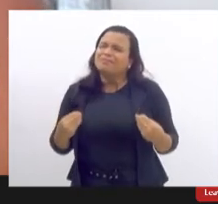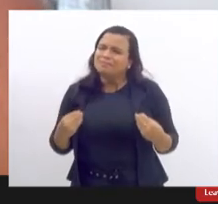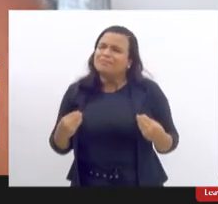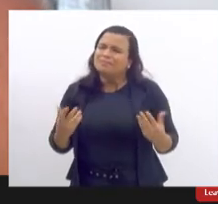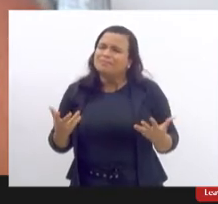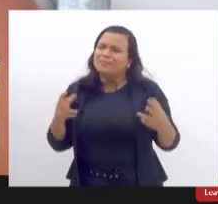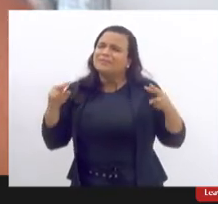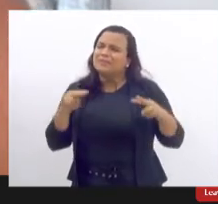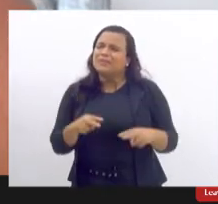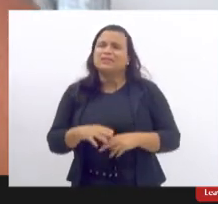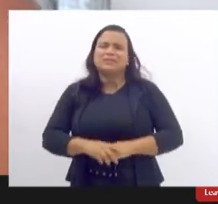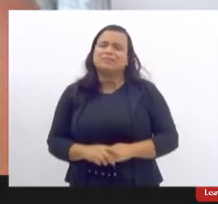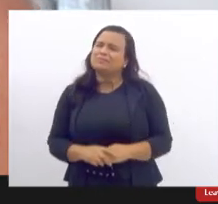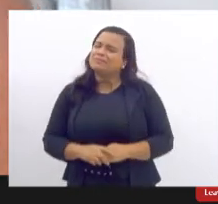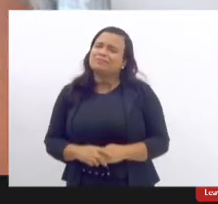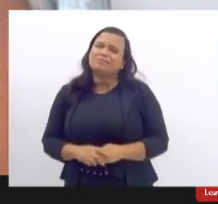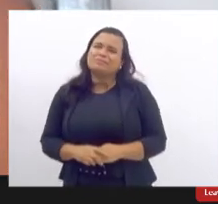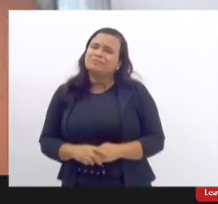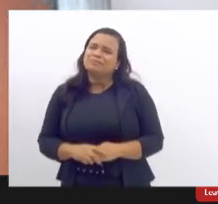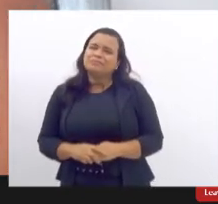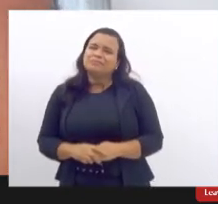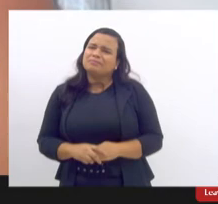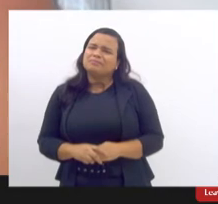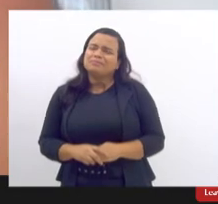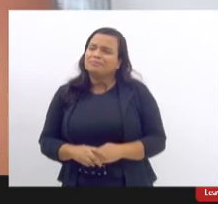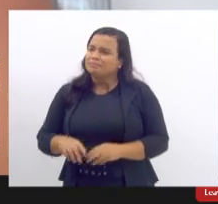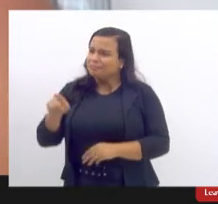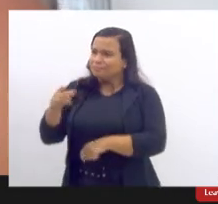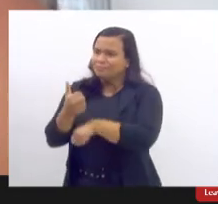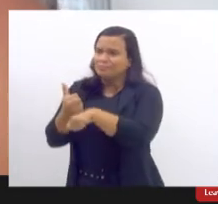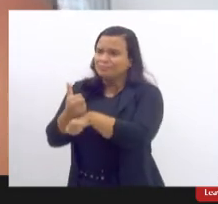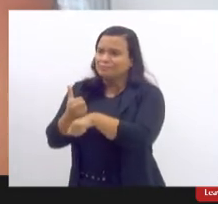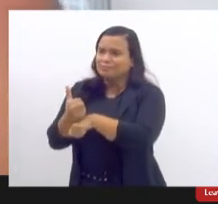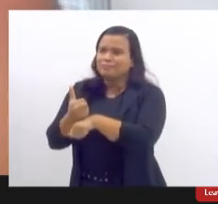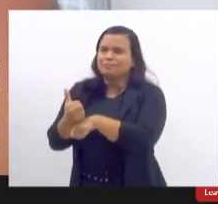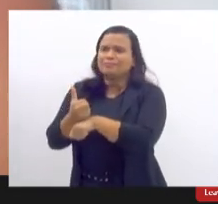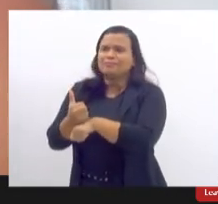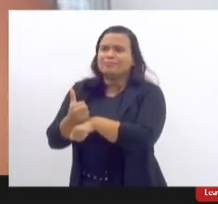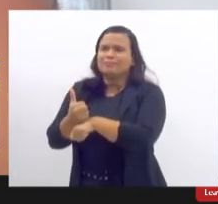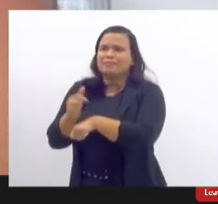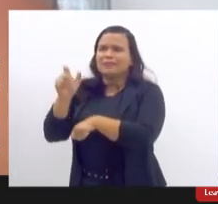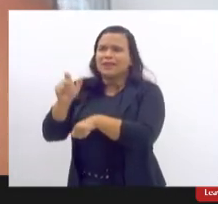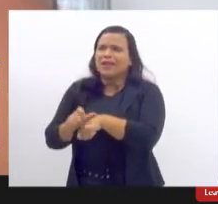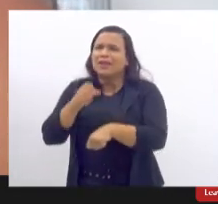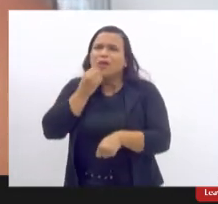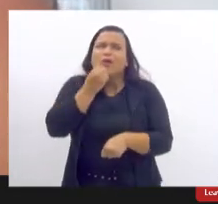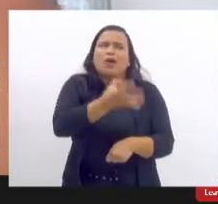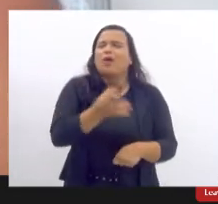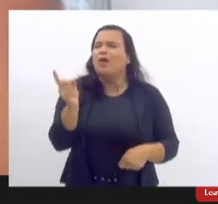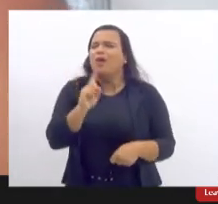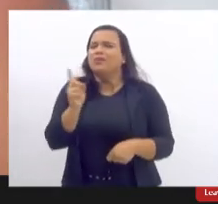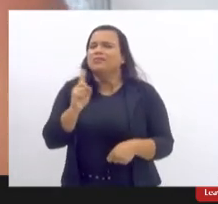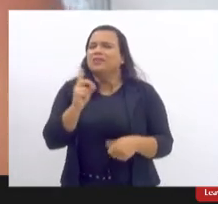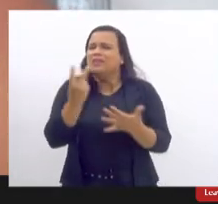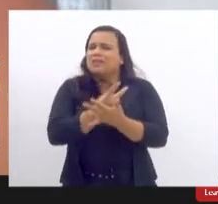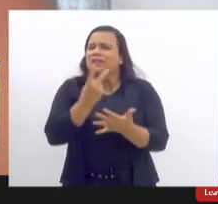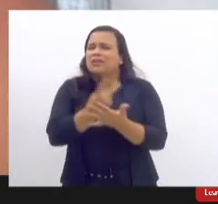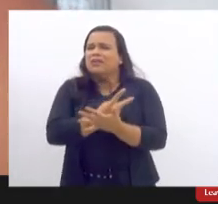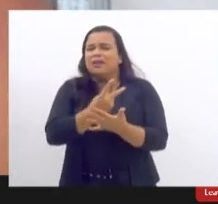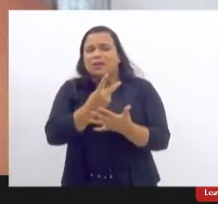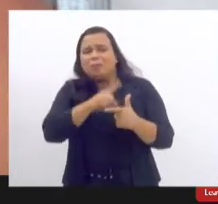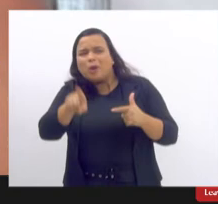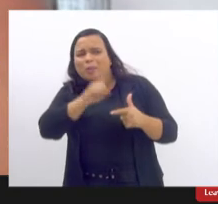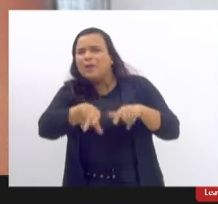onde um profissional ele não fala quais são as consequências e o tempo de